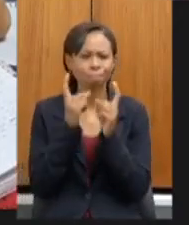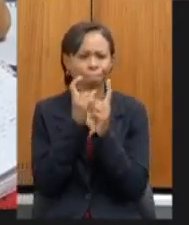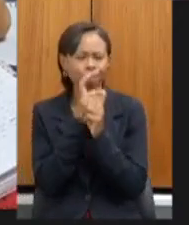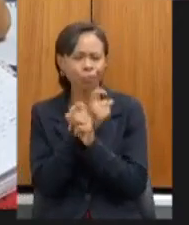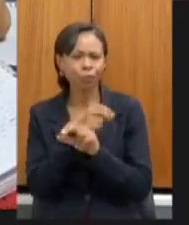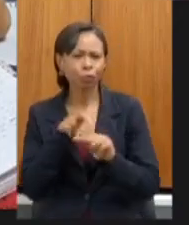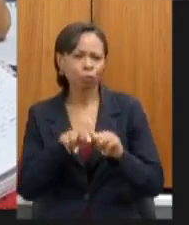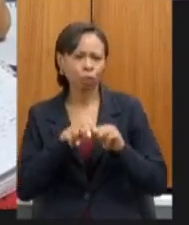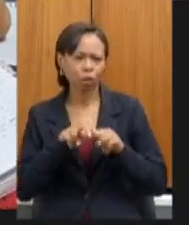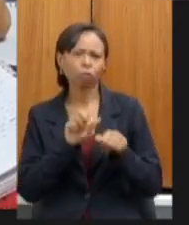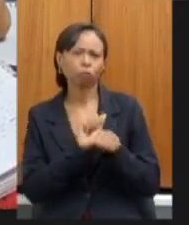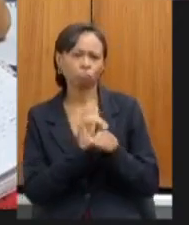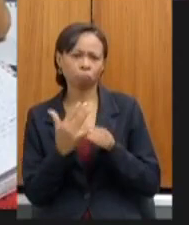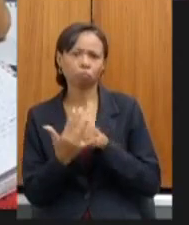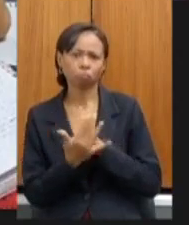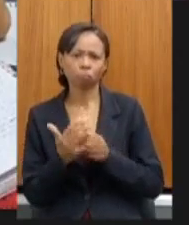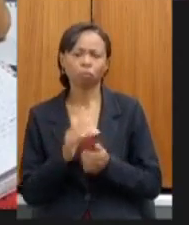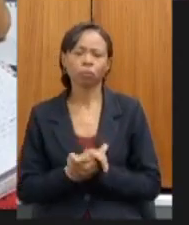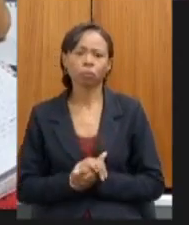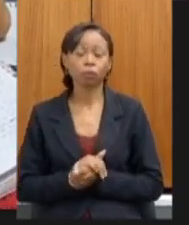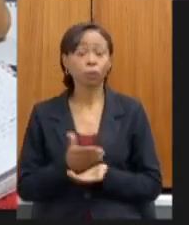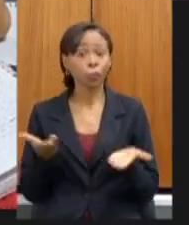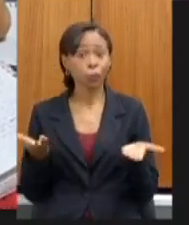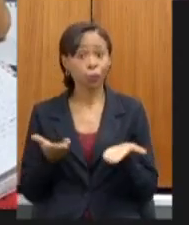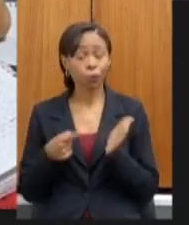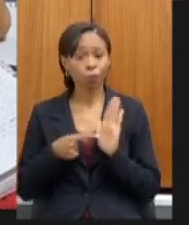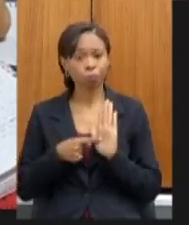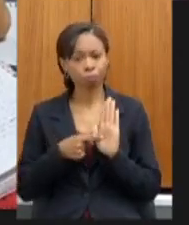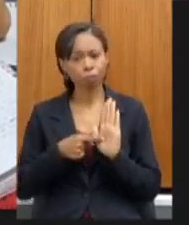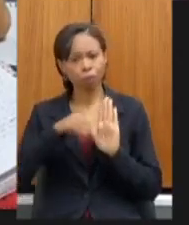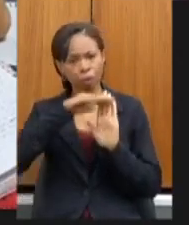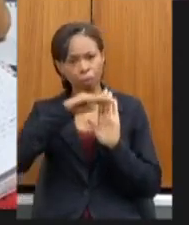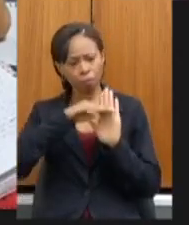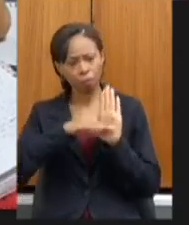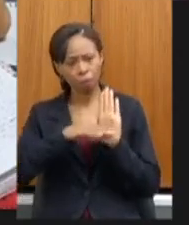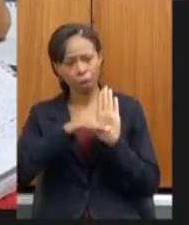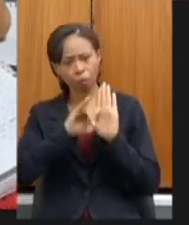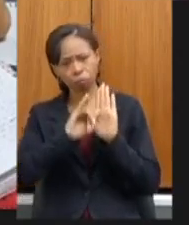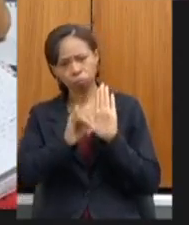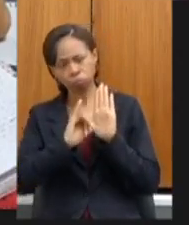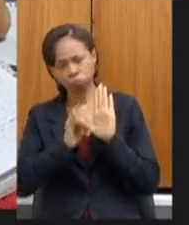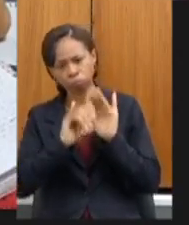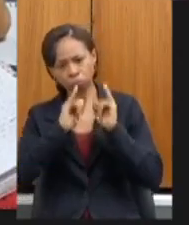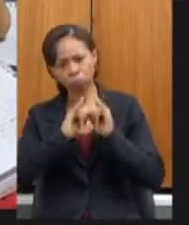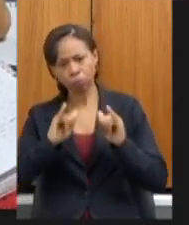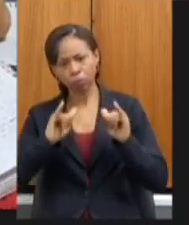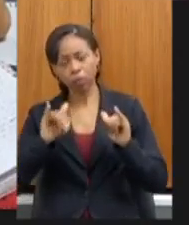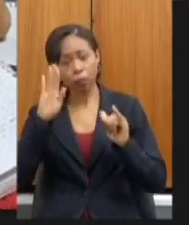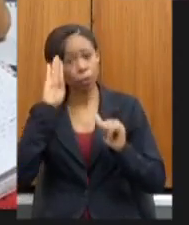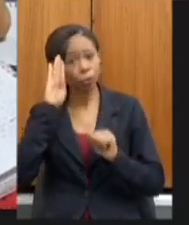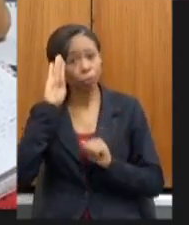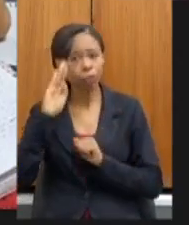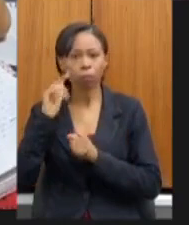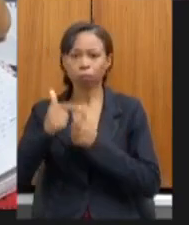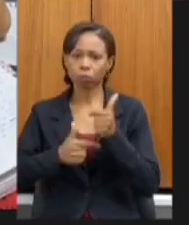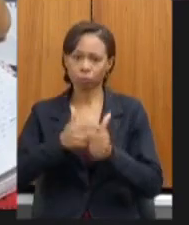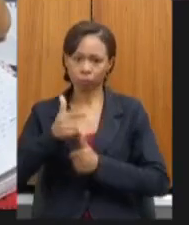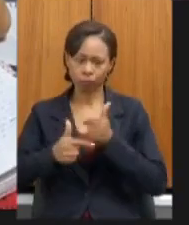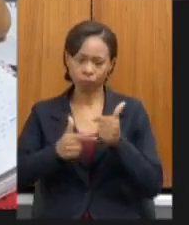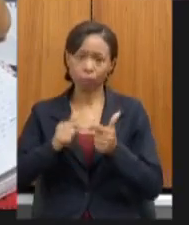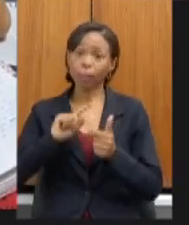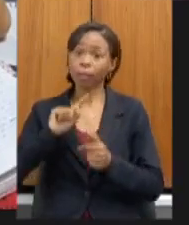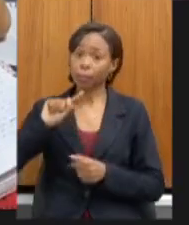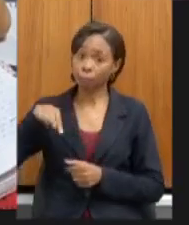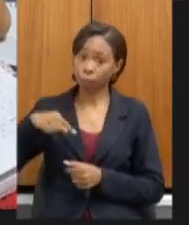da Covid-19. Trouxe aqui uma breve exposição das nossas principais ações e depois,